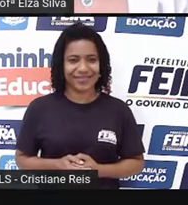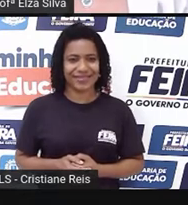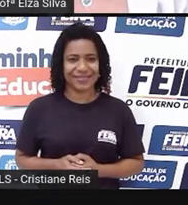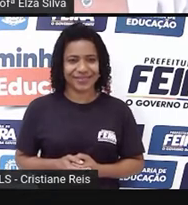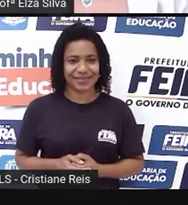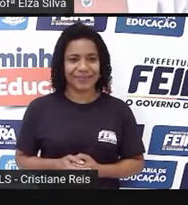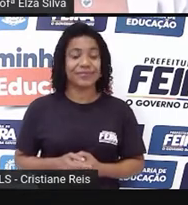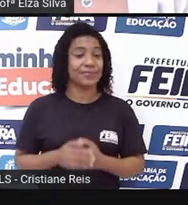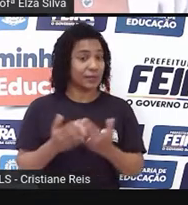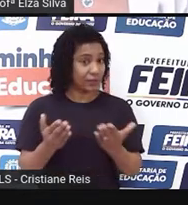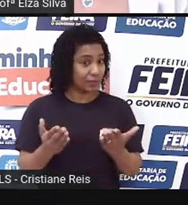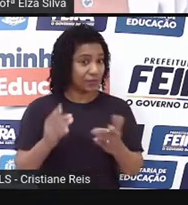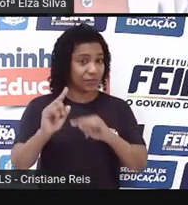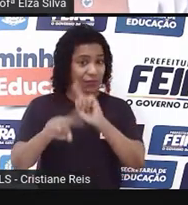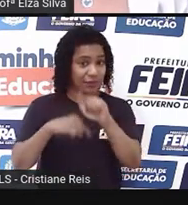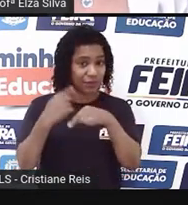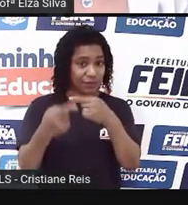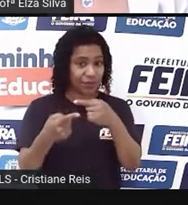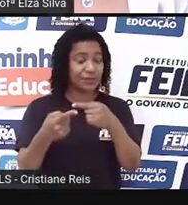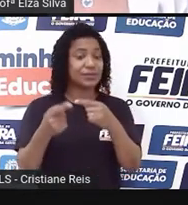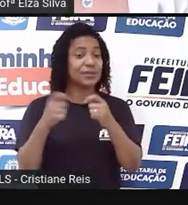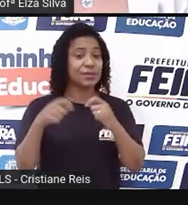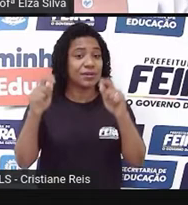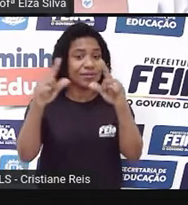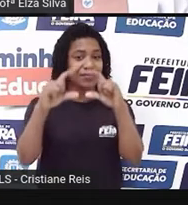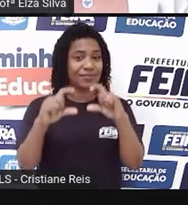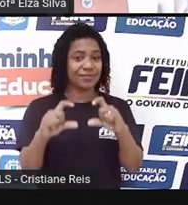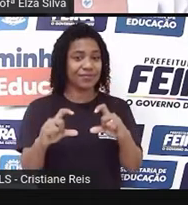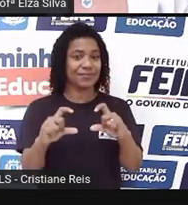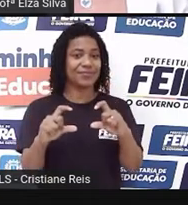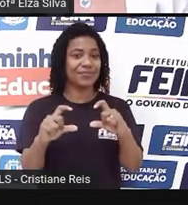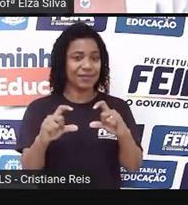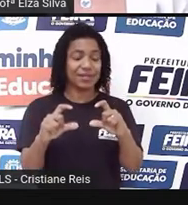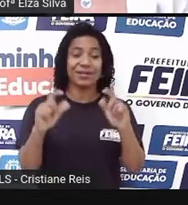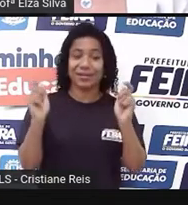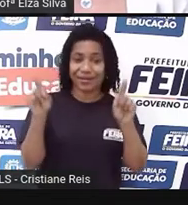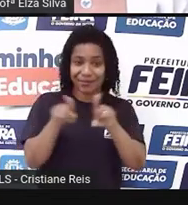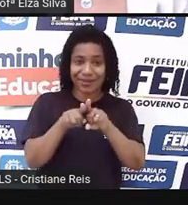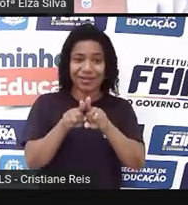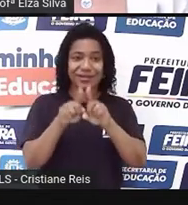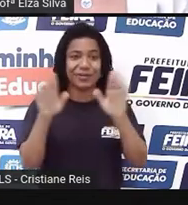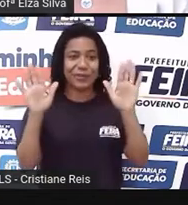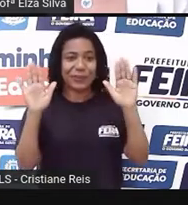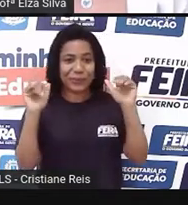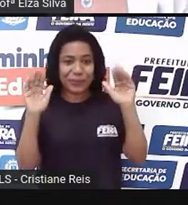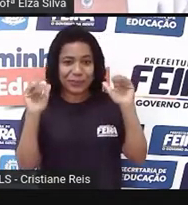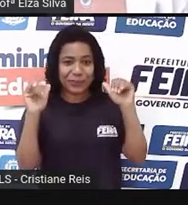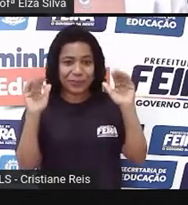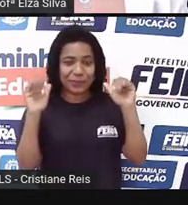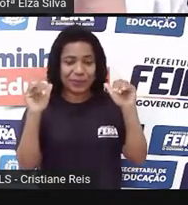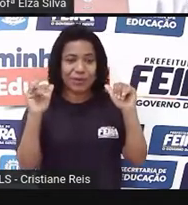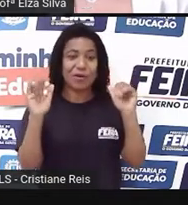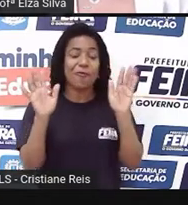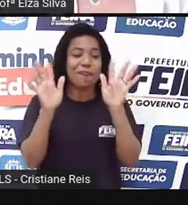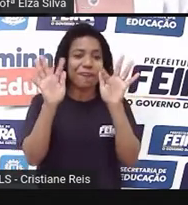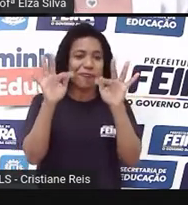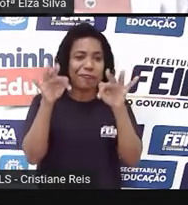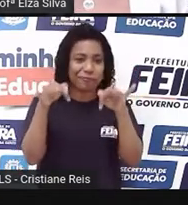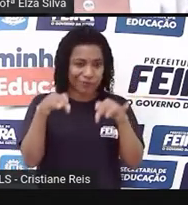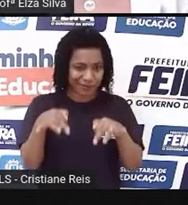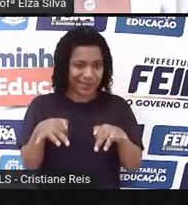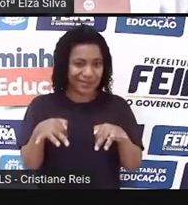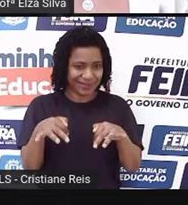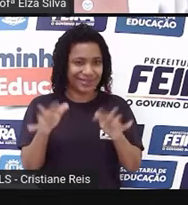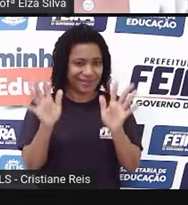Logo depois, nós utilizamos uma expressão de despedida, closing. É como se fosse uma expressão para